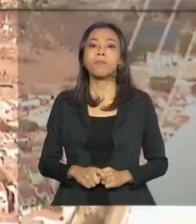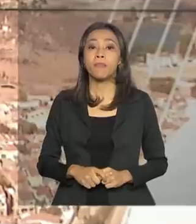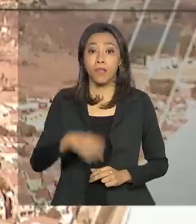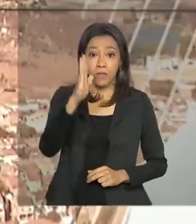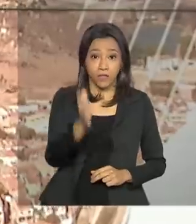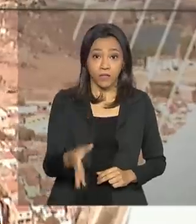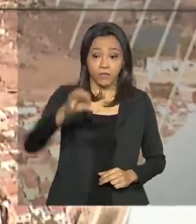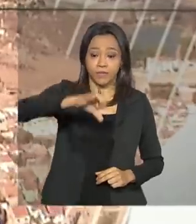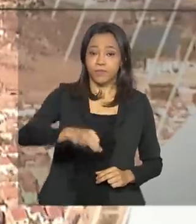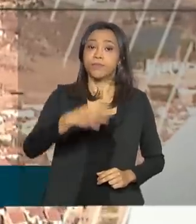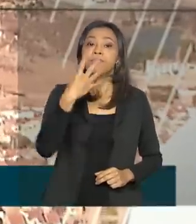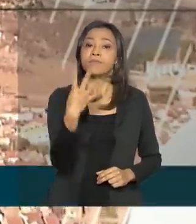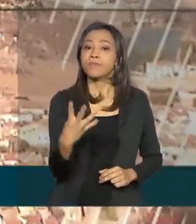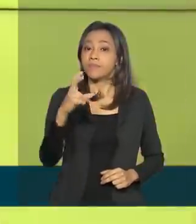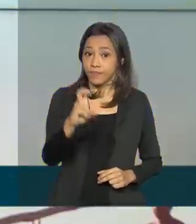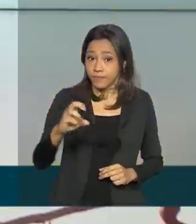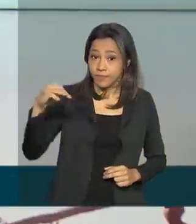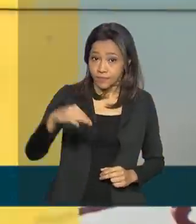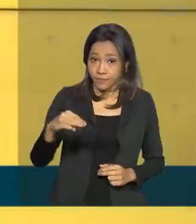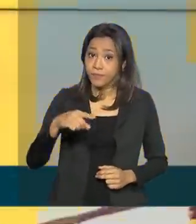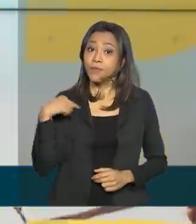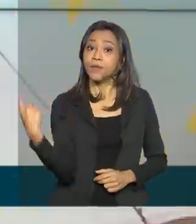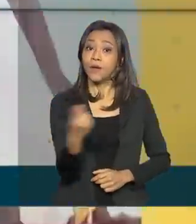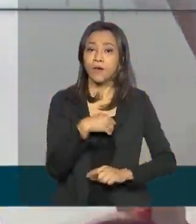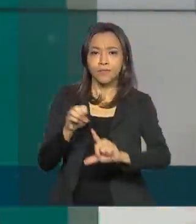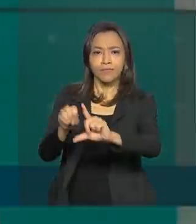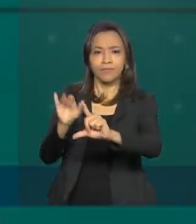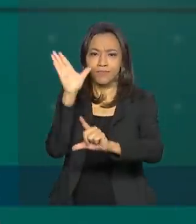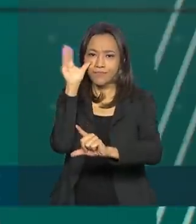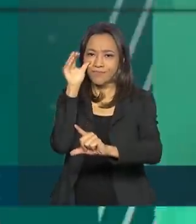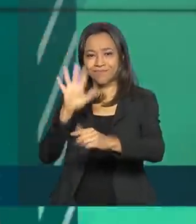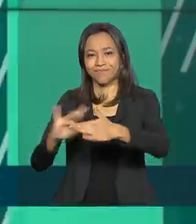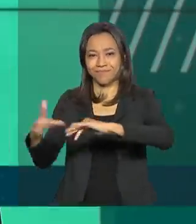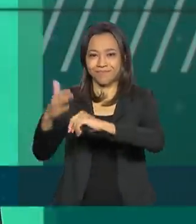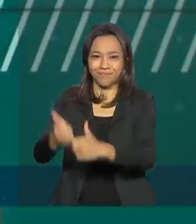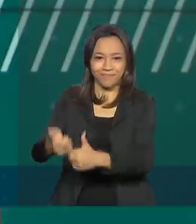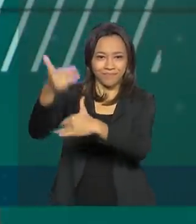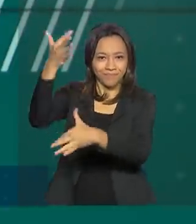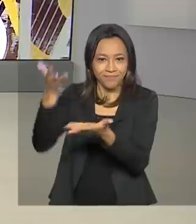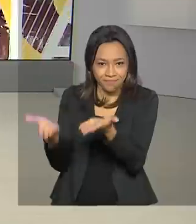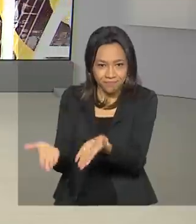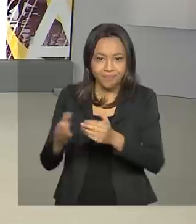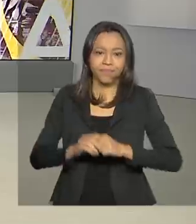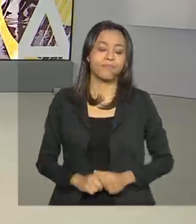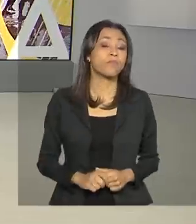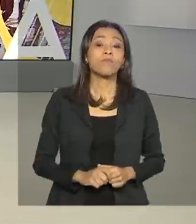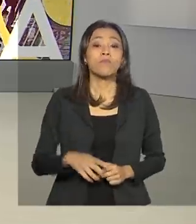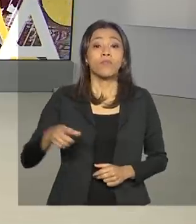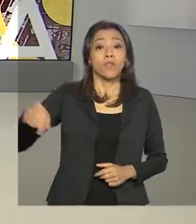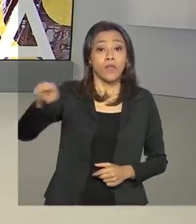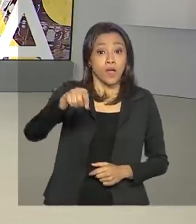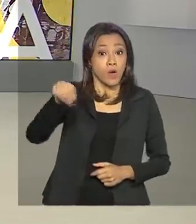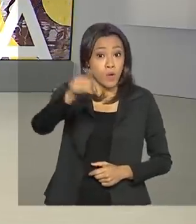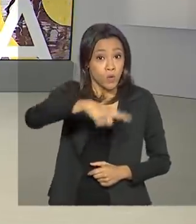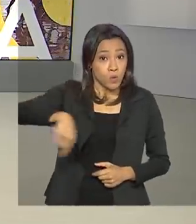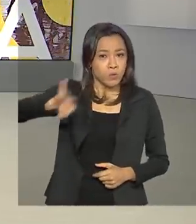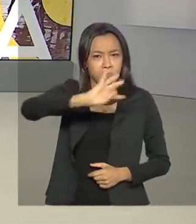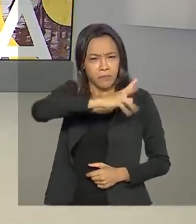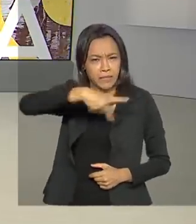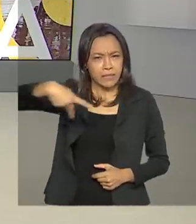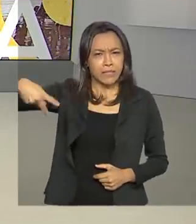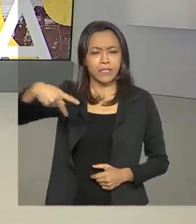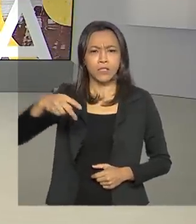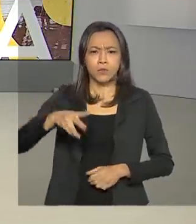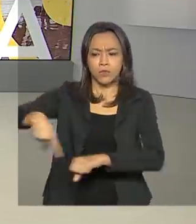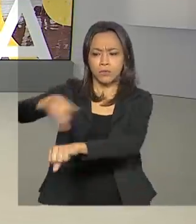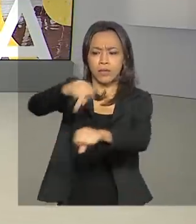São 9 horas e 45 minutos. Estamos ao vivo também pelas redes sociais. Os presidentes dos países do Mercosul,